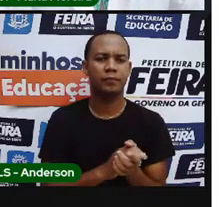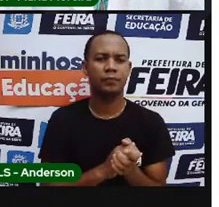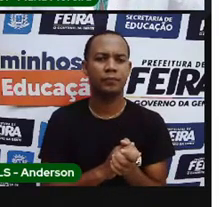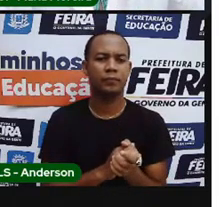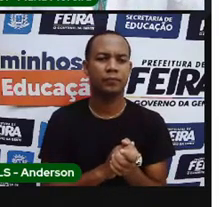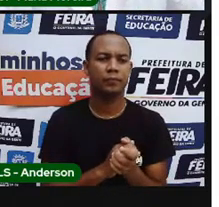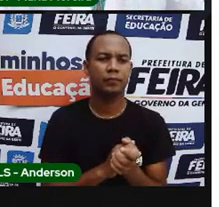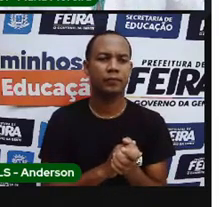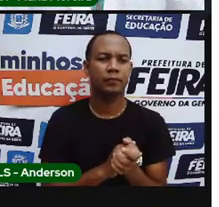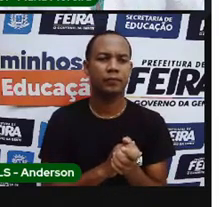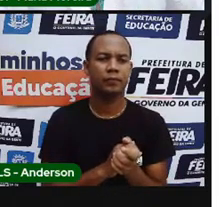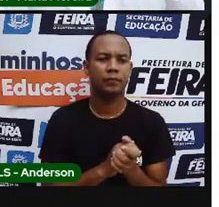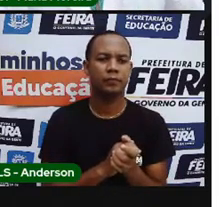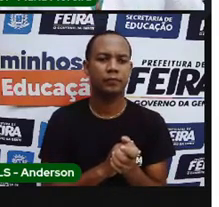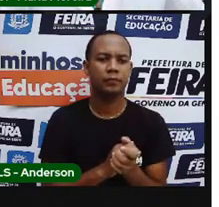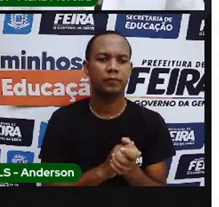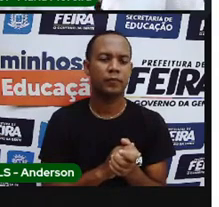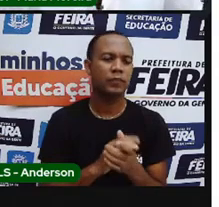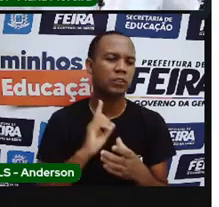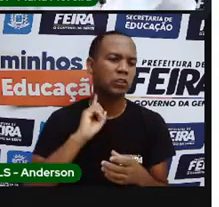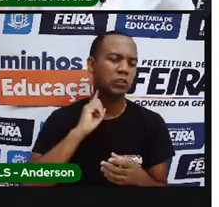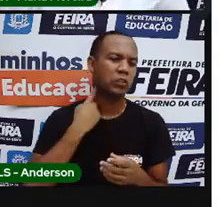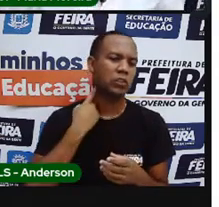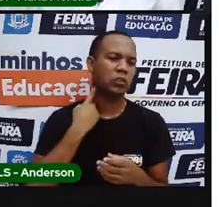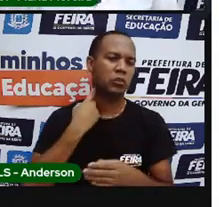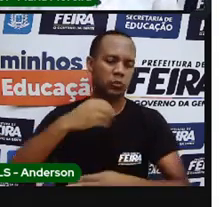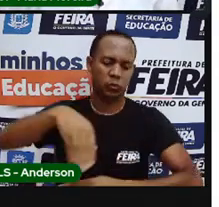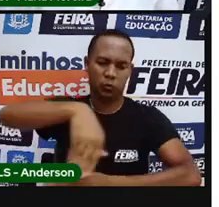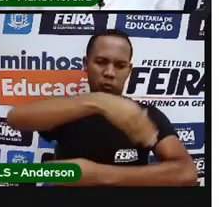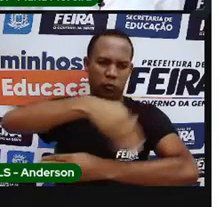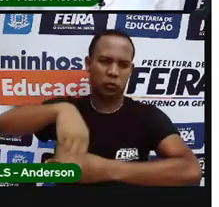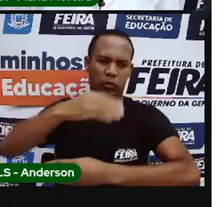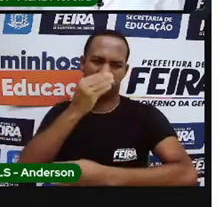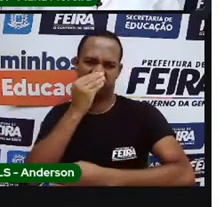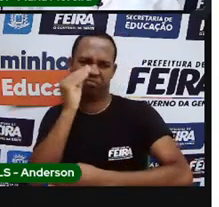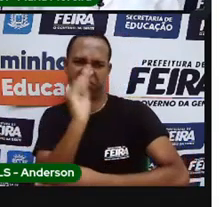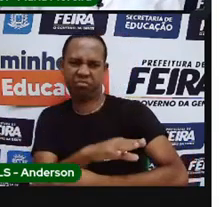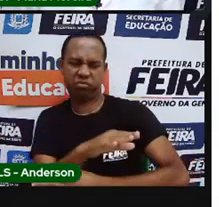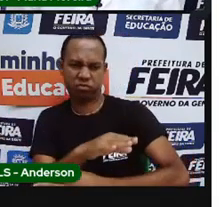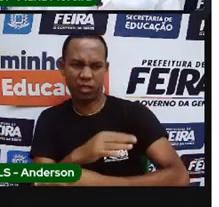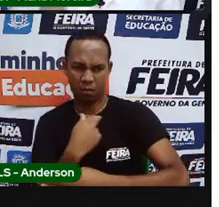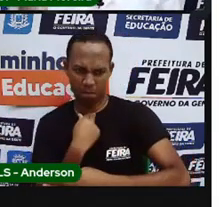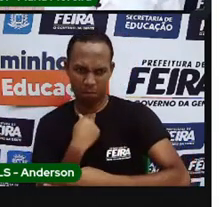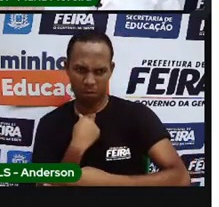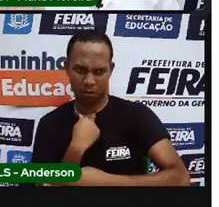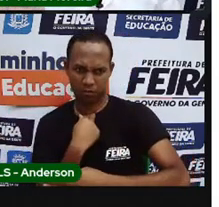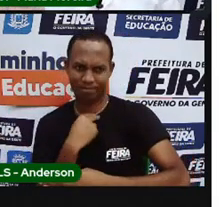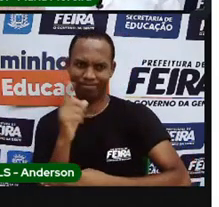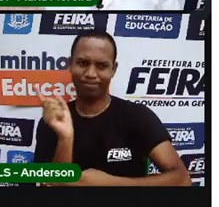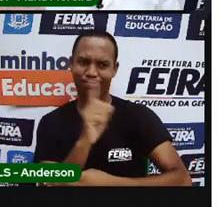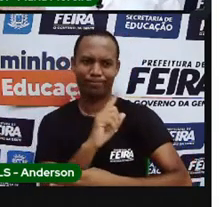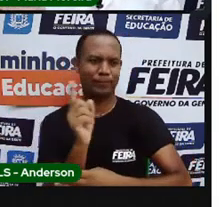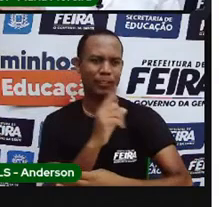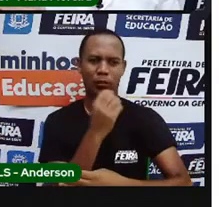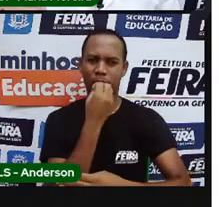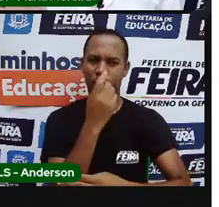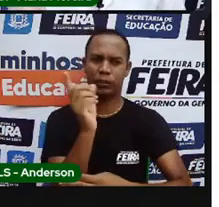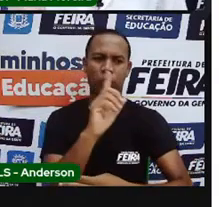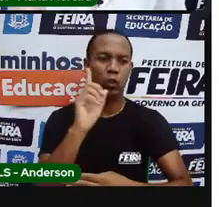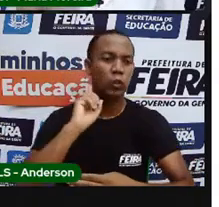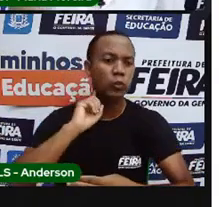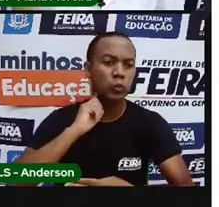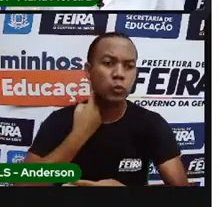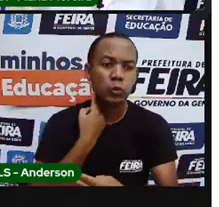Bom, jogar lixo nas ruas causa poluição. A gente já sabe sobre isso, a Pró já falou isso como eu fiz aqui dentro da